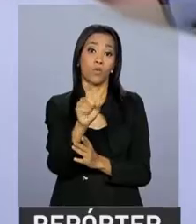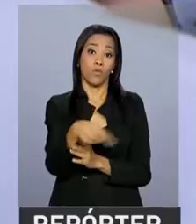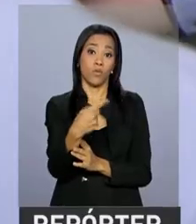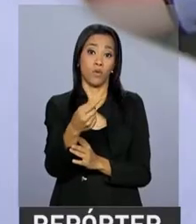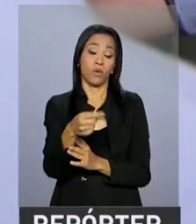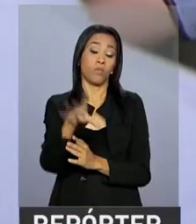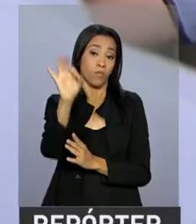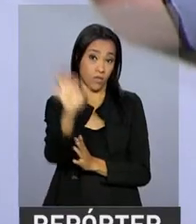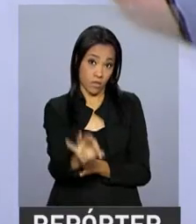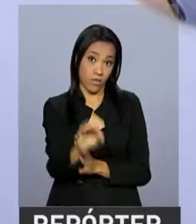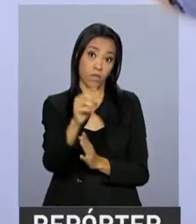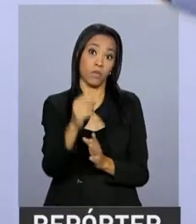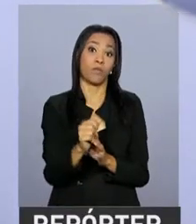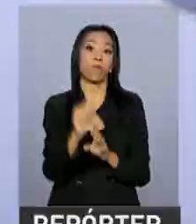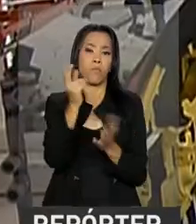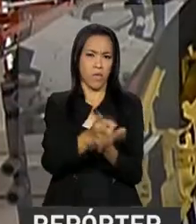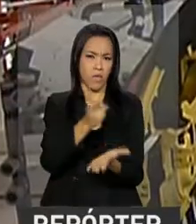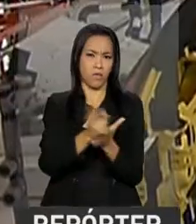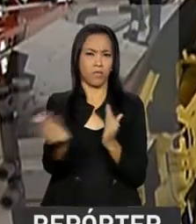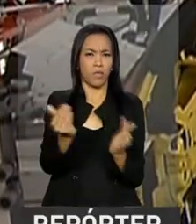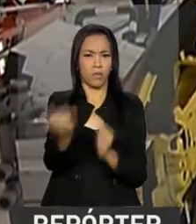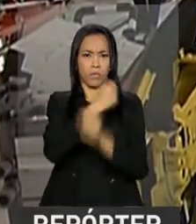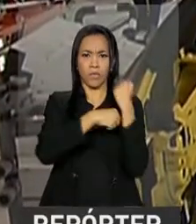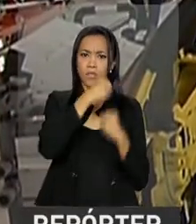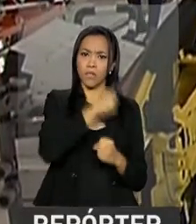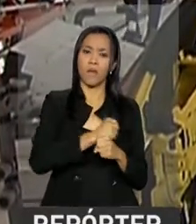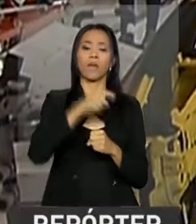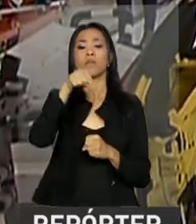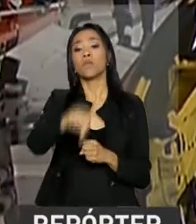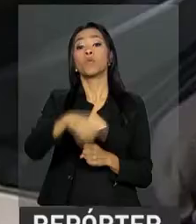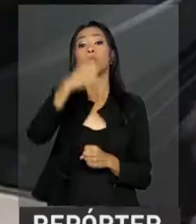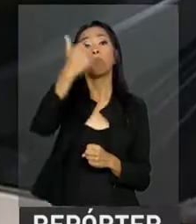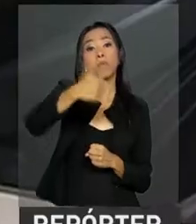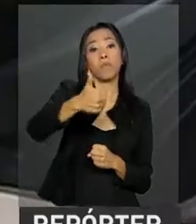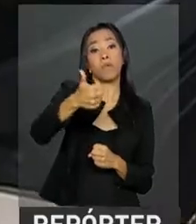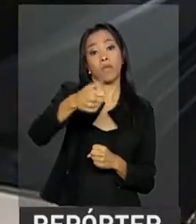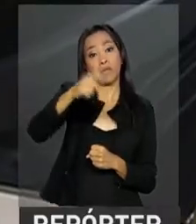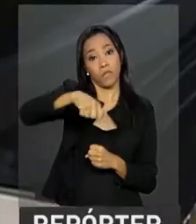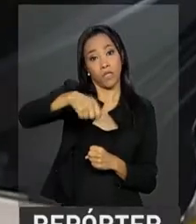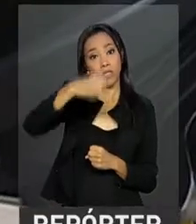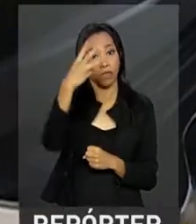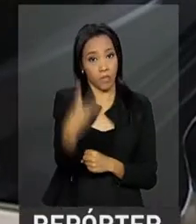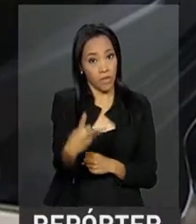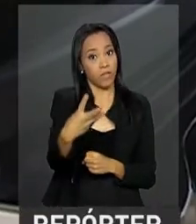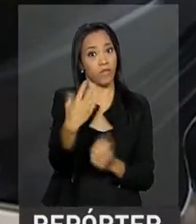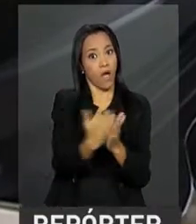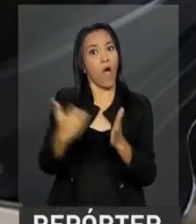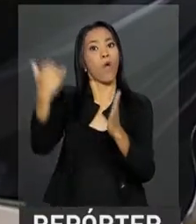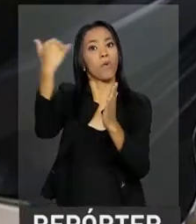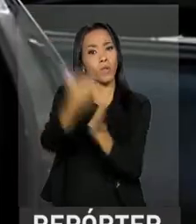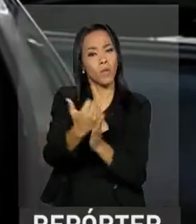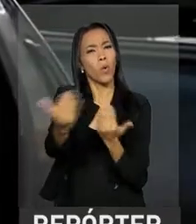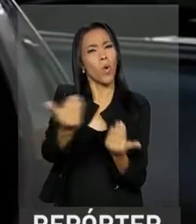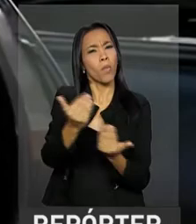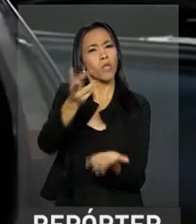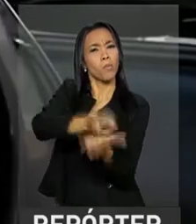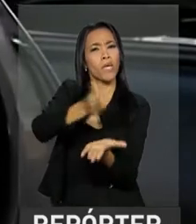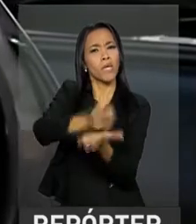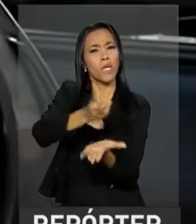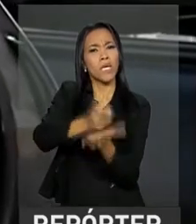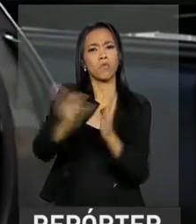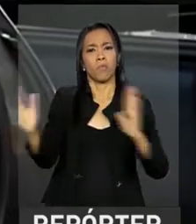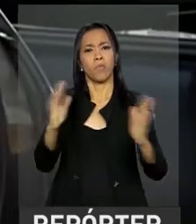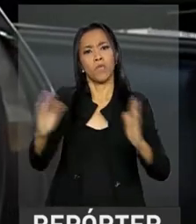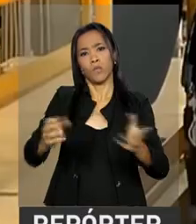passado. De acordo com a Associação de Fabricantes, a produção no primeiro trimestre foi 24% maior em relação ao mesmo período do ano